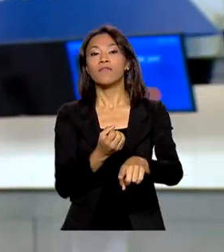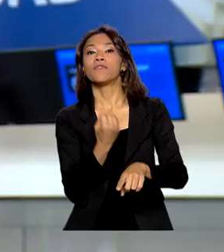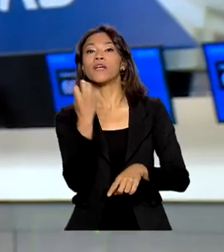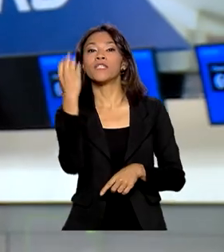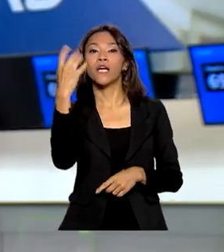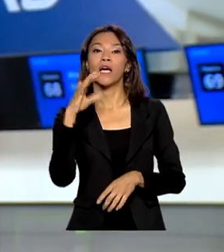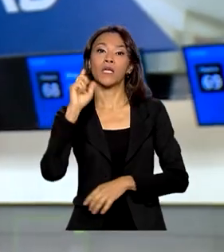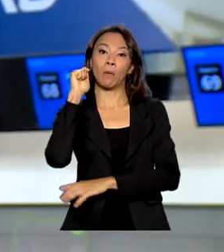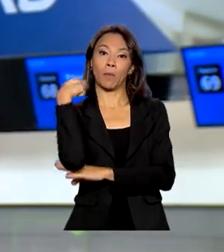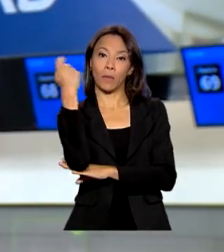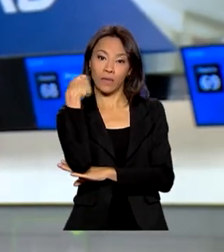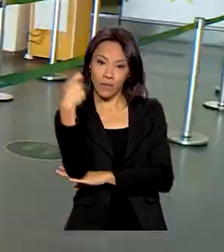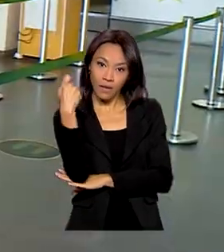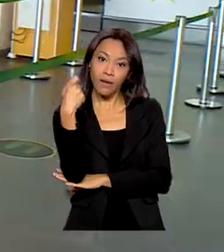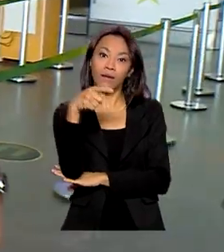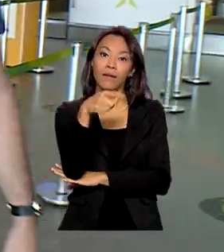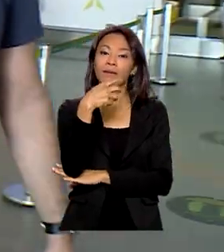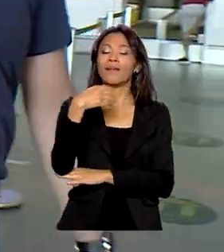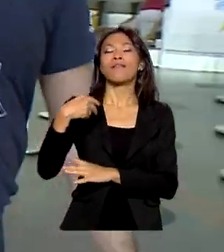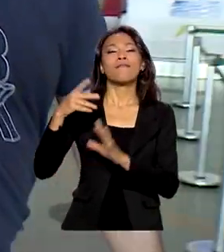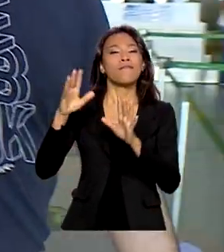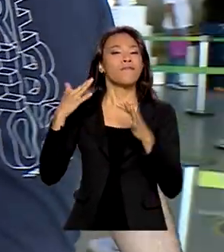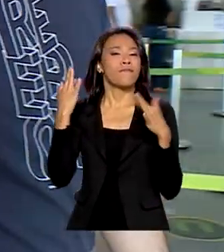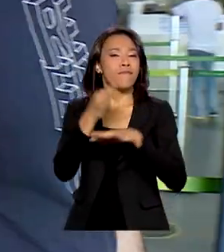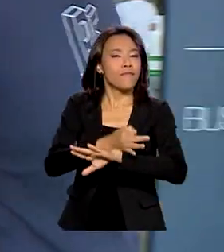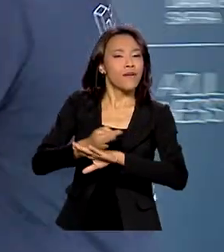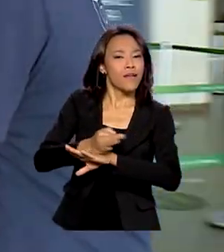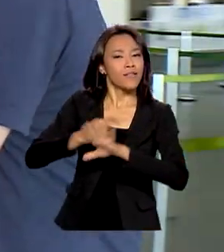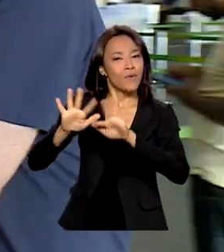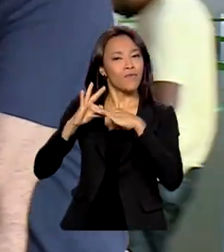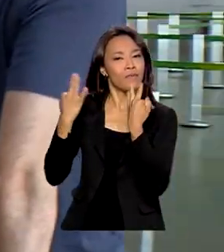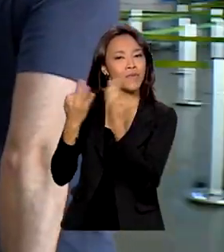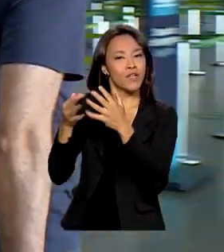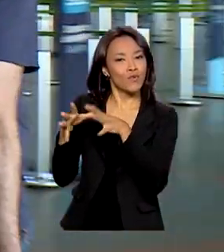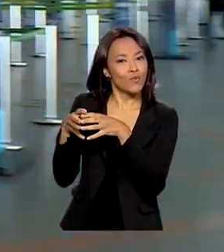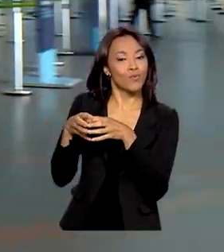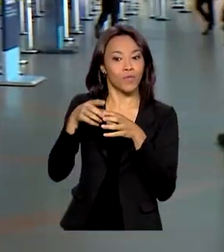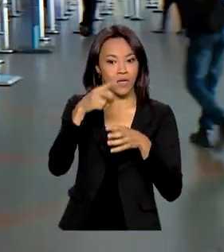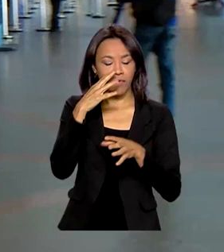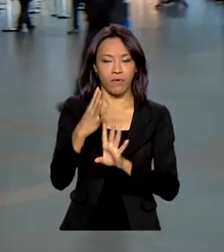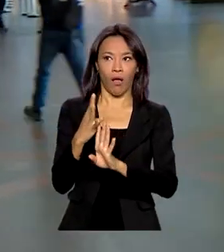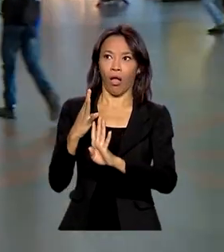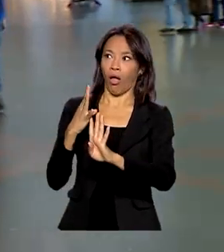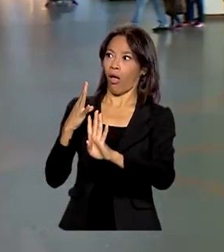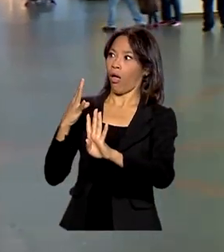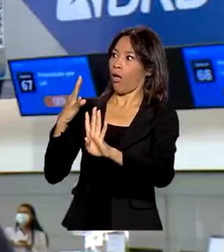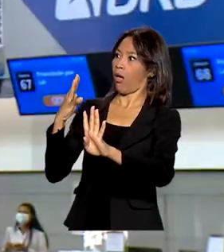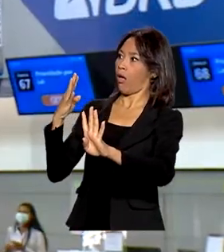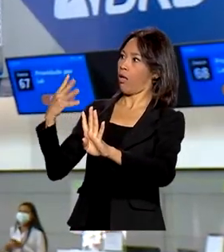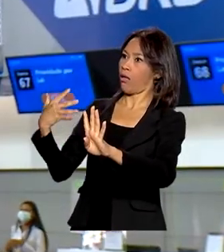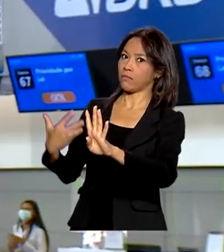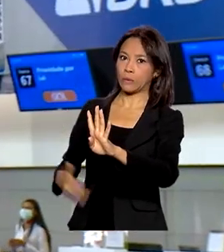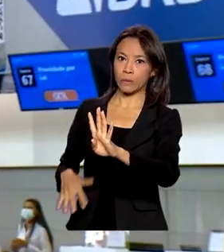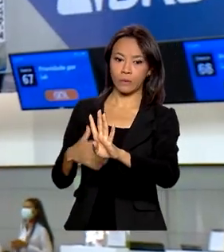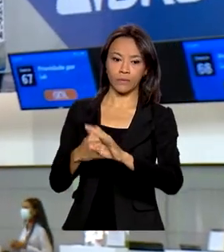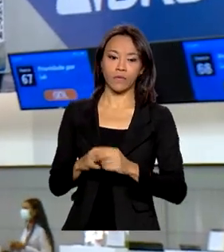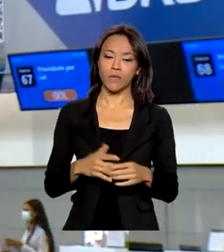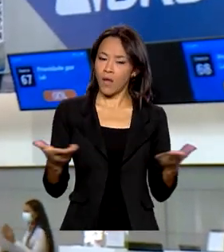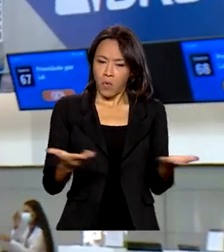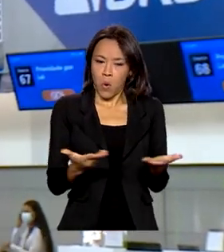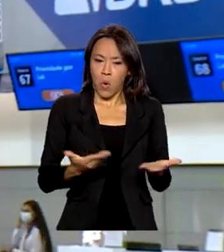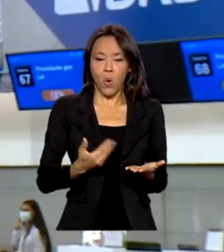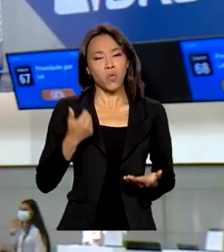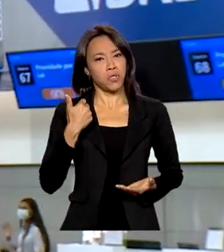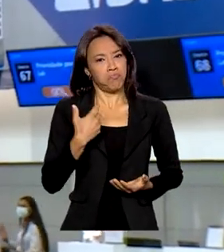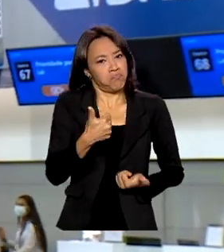passar as férias com a família e conta que já percebeu o aumento das filas na hora do embarque. Hoje está tranquilo. Eu